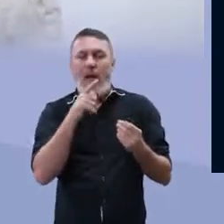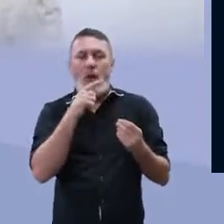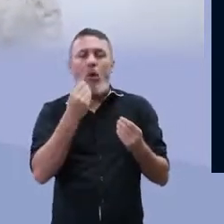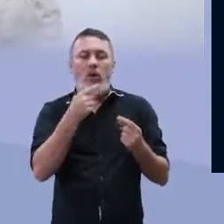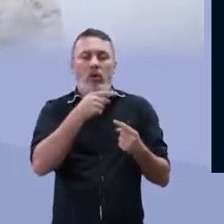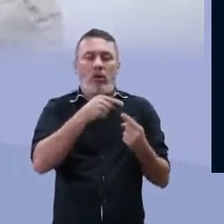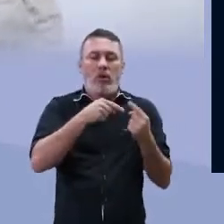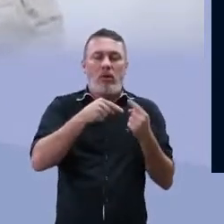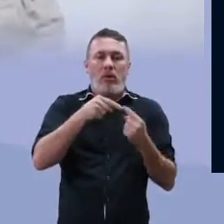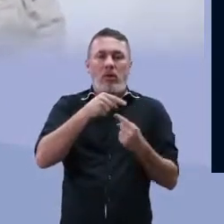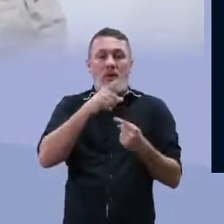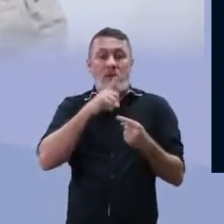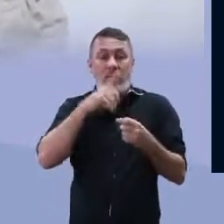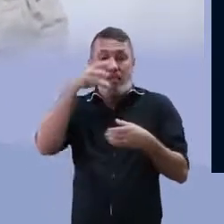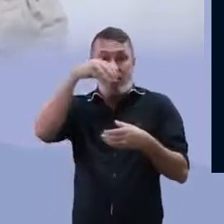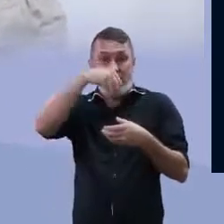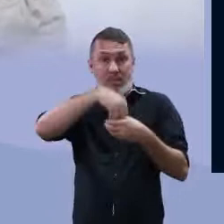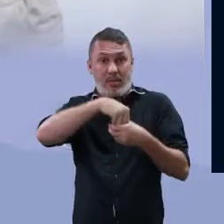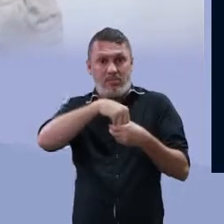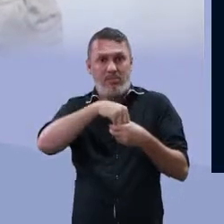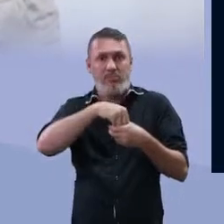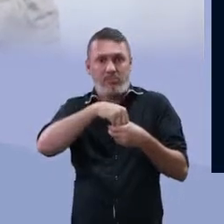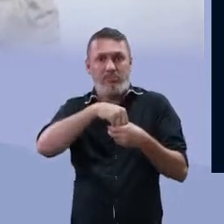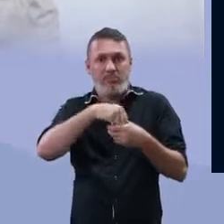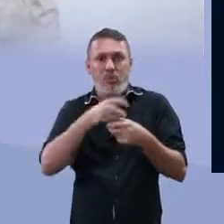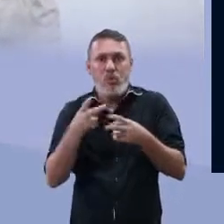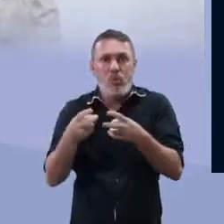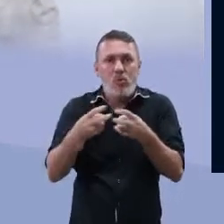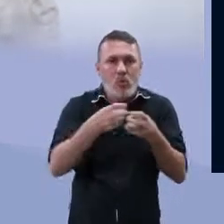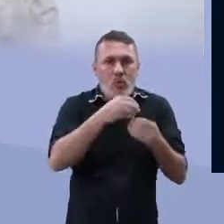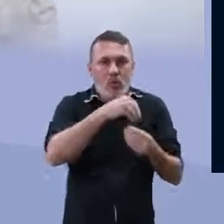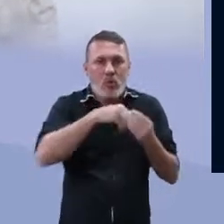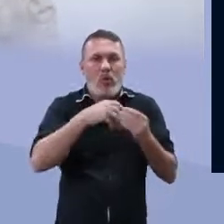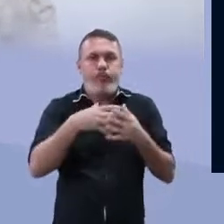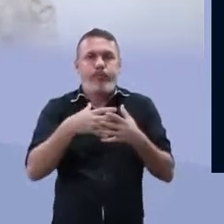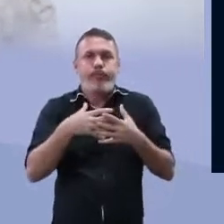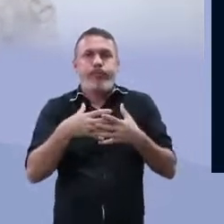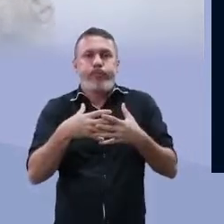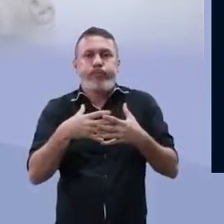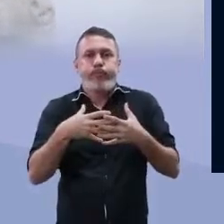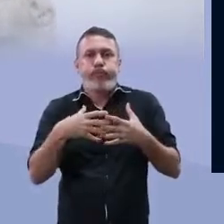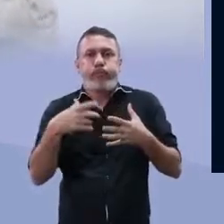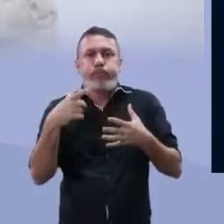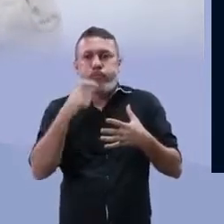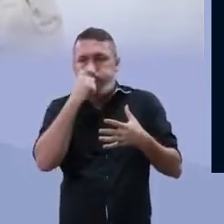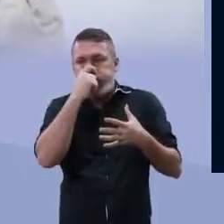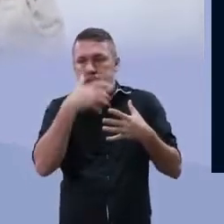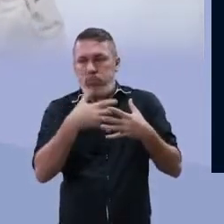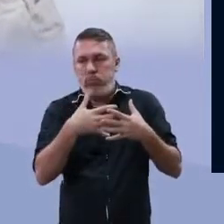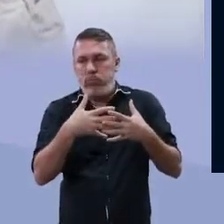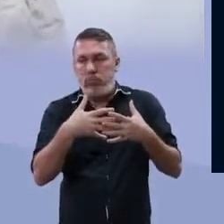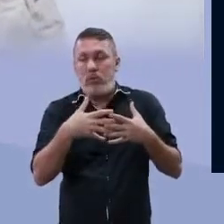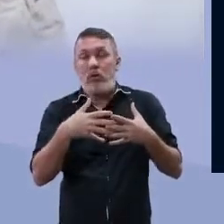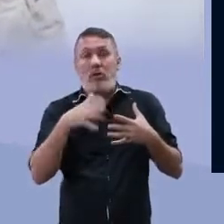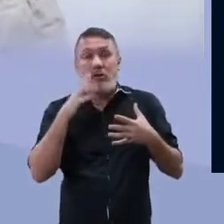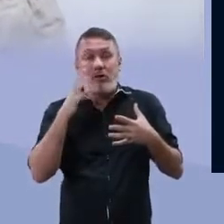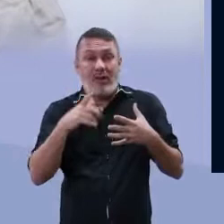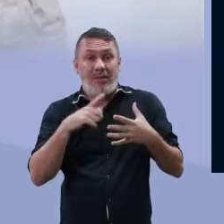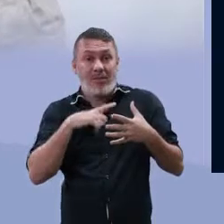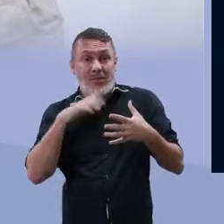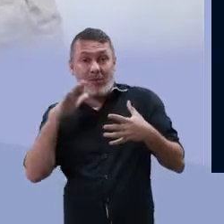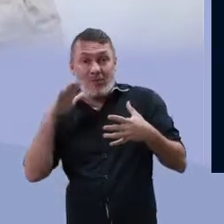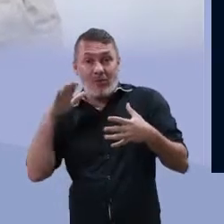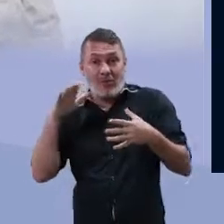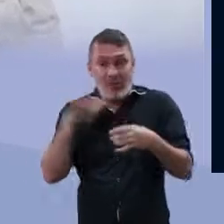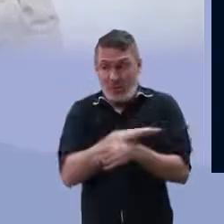membrana. Logo depois que ela entra, ela vai para dentro desse vaculo contrátil. Esse vaculo vai se enchendo, se enchendo, se